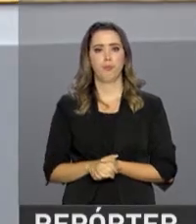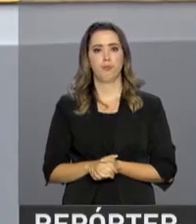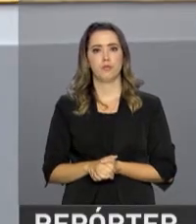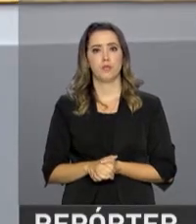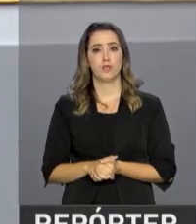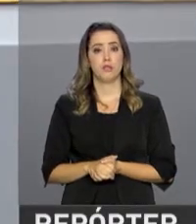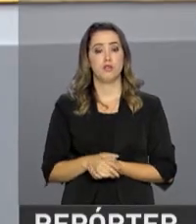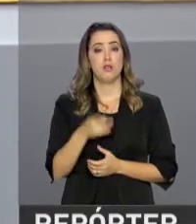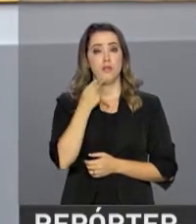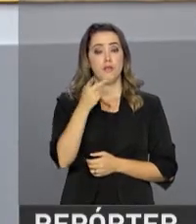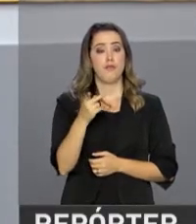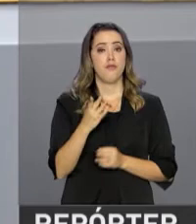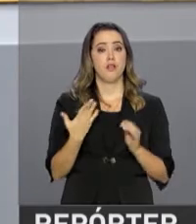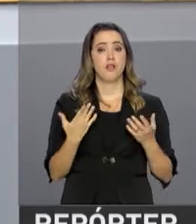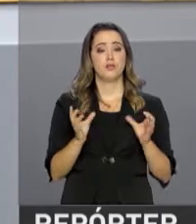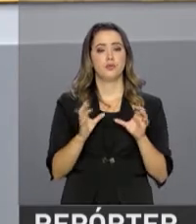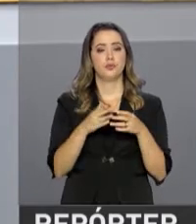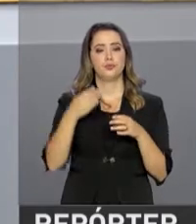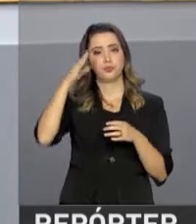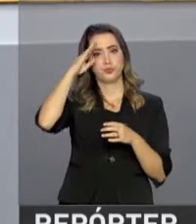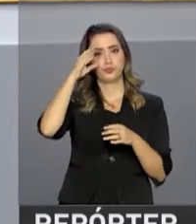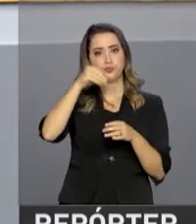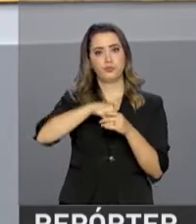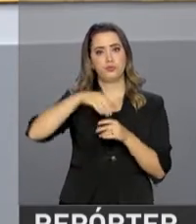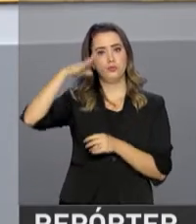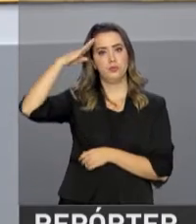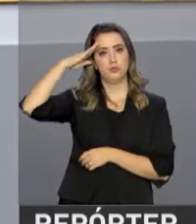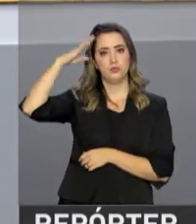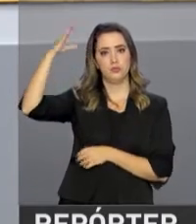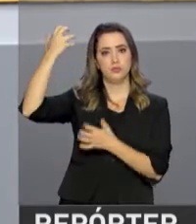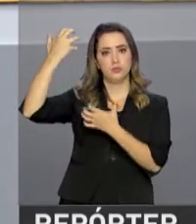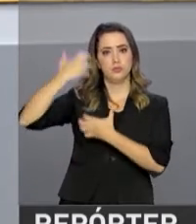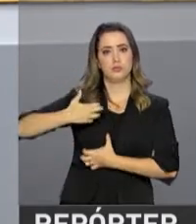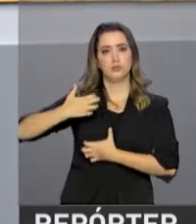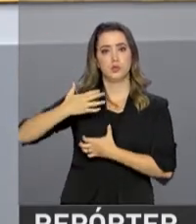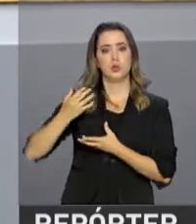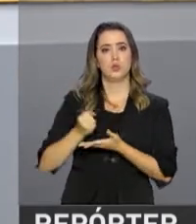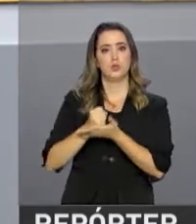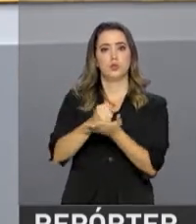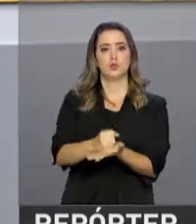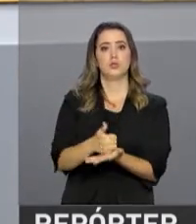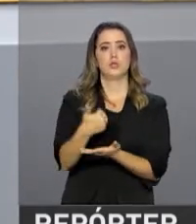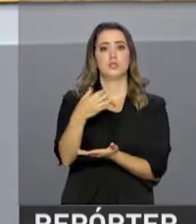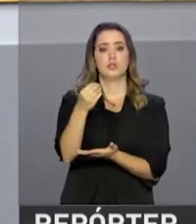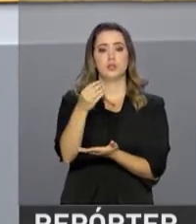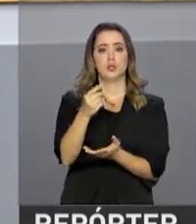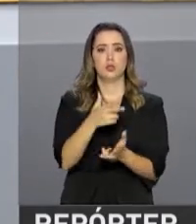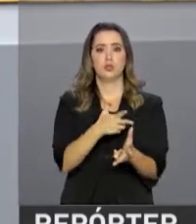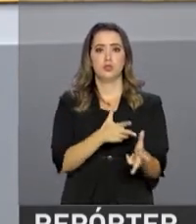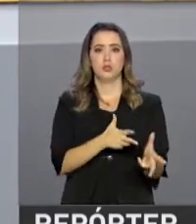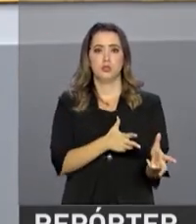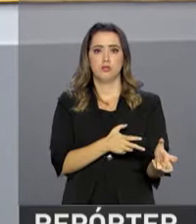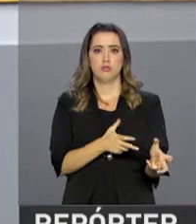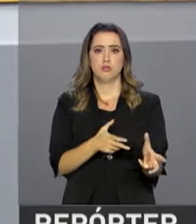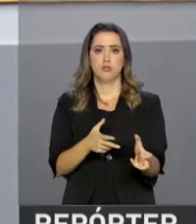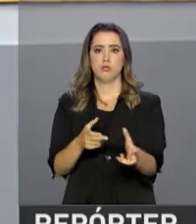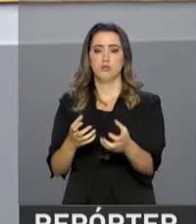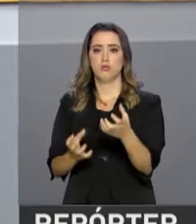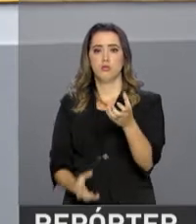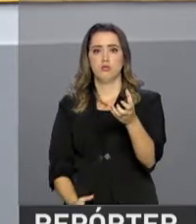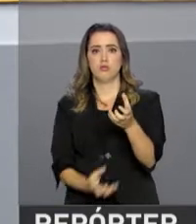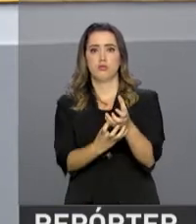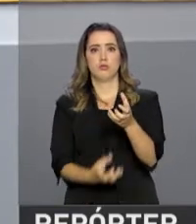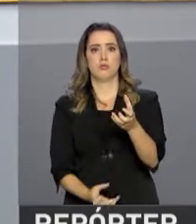Ainda sobre a intervenção no Rio de Janeiro, o Exército Brasileiro recebeu hoje uma doação de 100 fuzis e 100 mil munições de